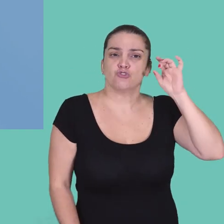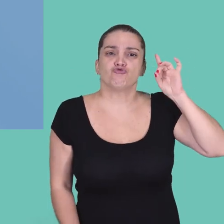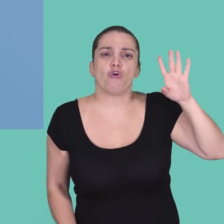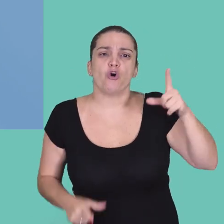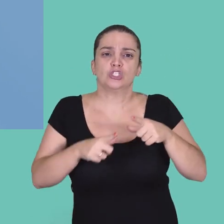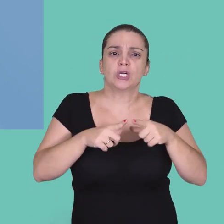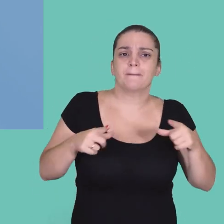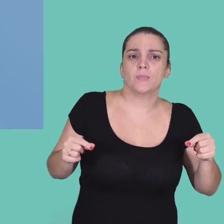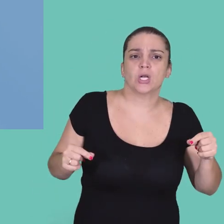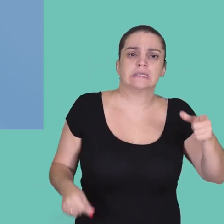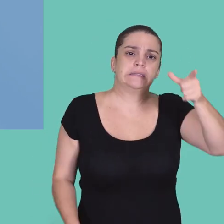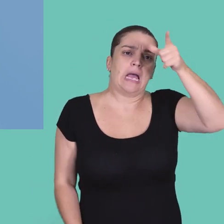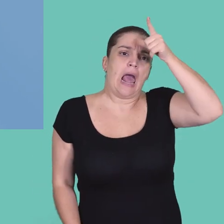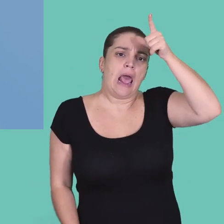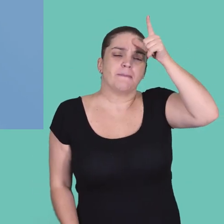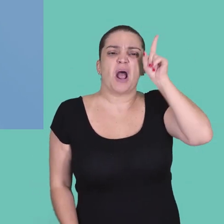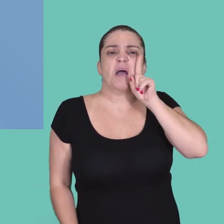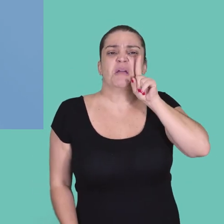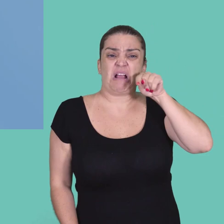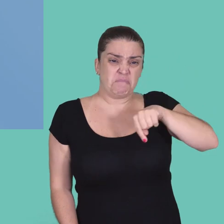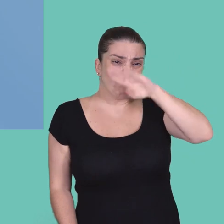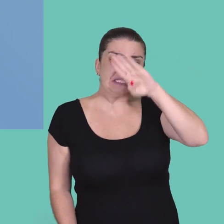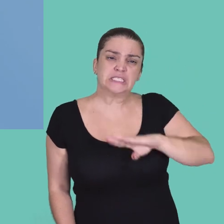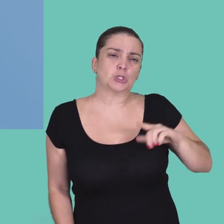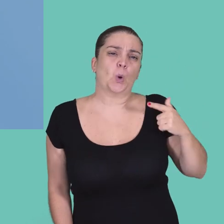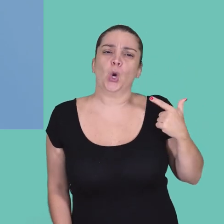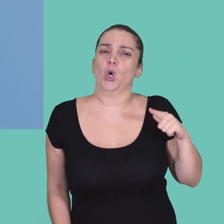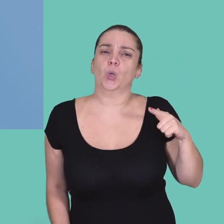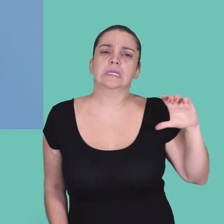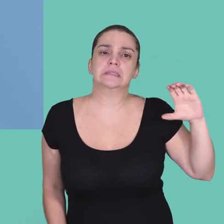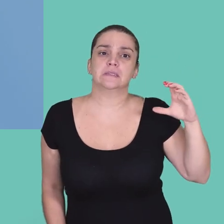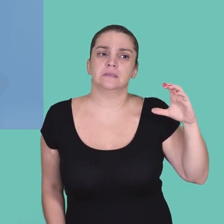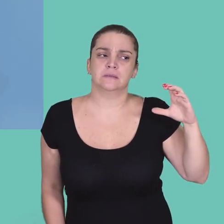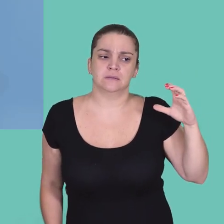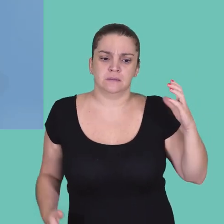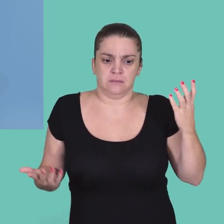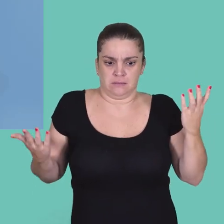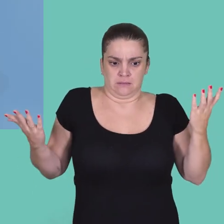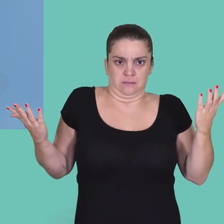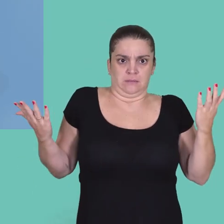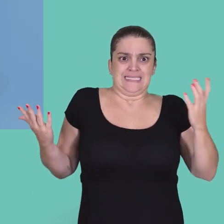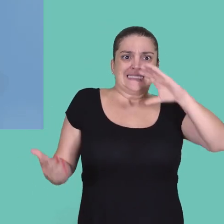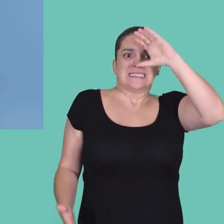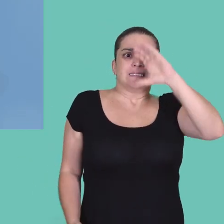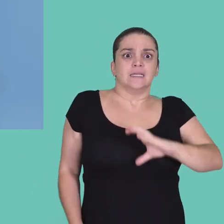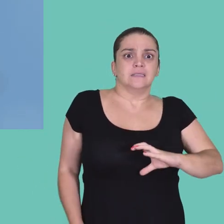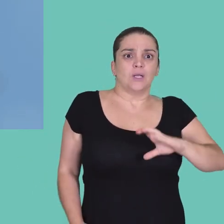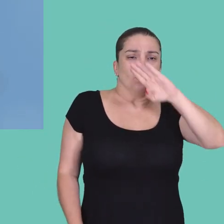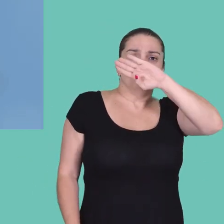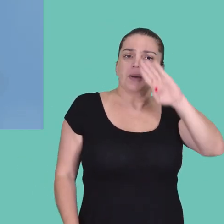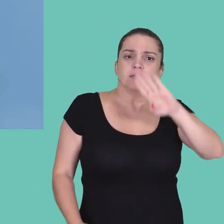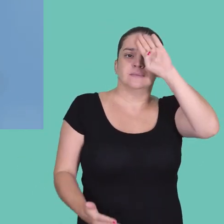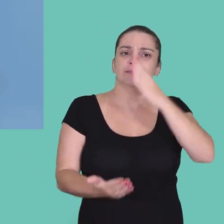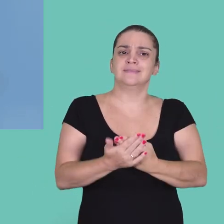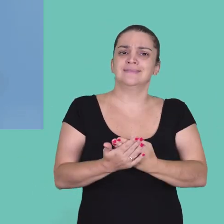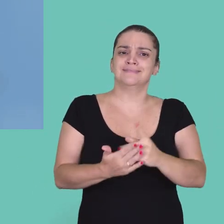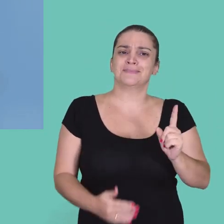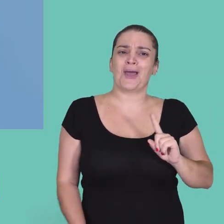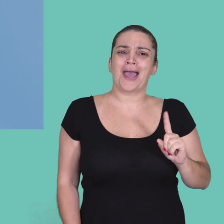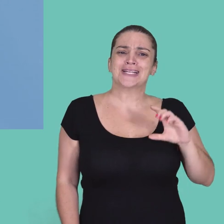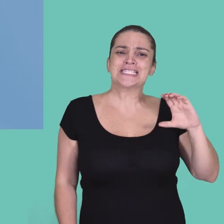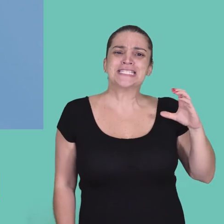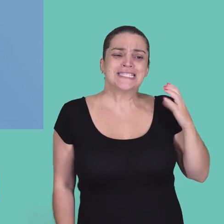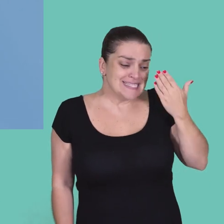Quem faz ciência é japonês, alemão ou americano. O brasileiro não faz ciência. Essa é a visão do cidadão comum